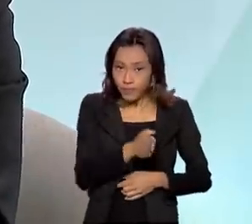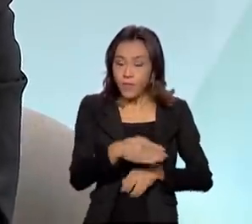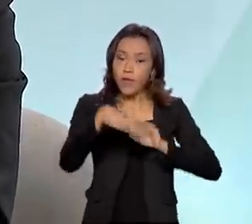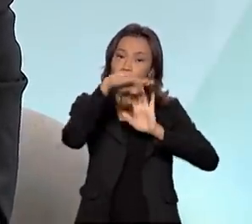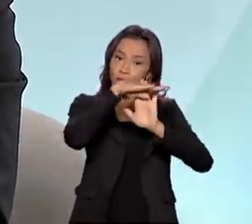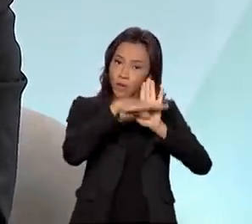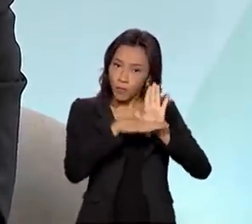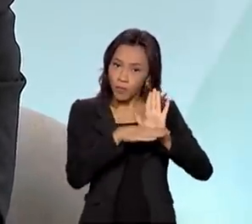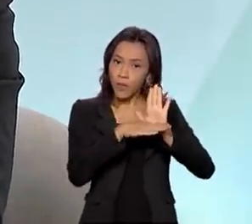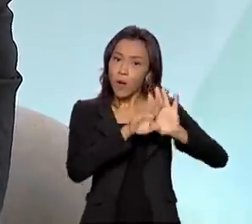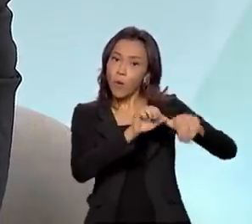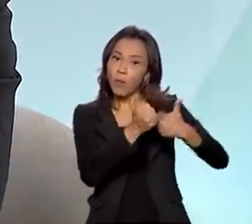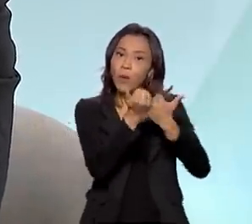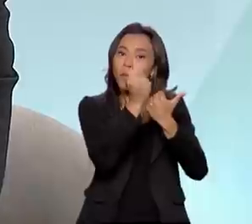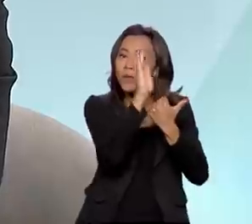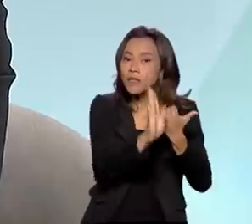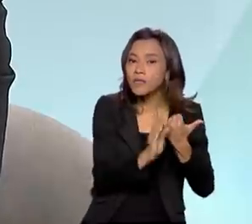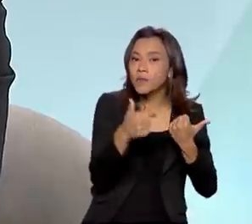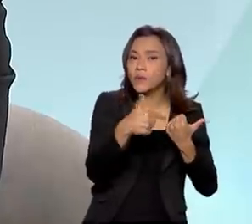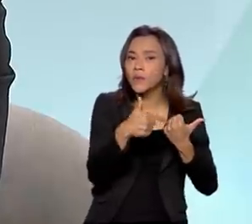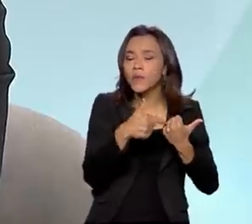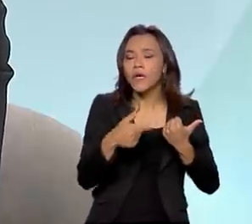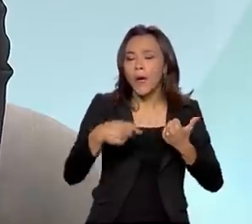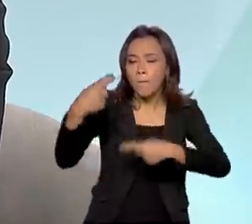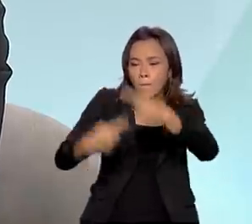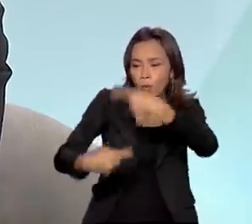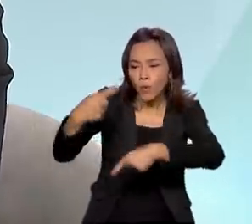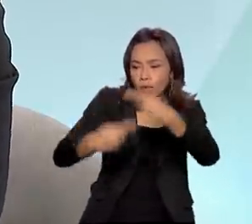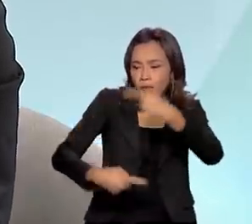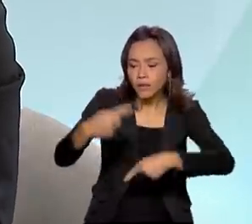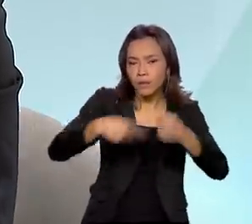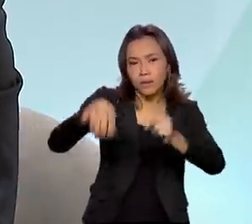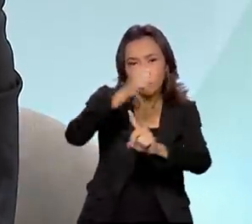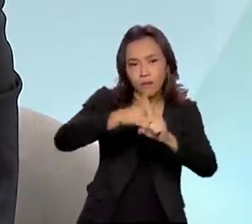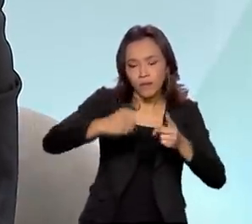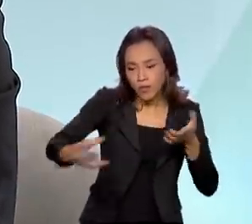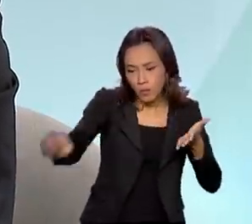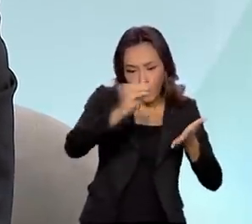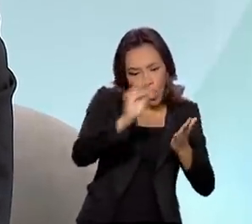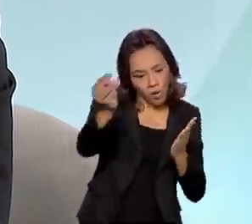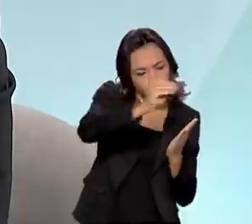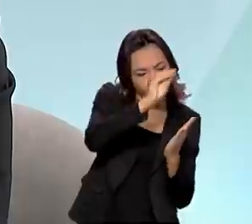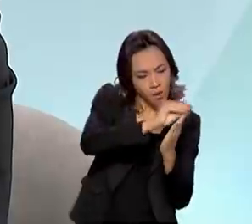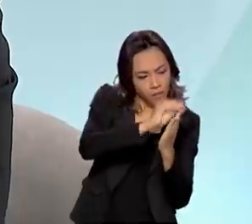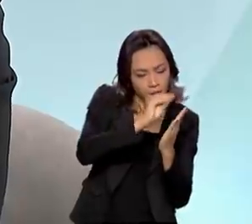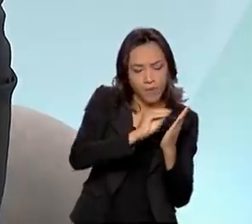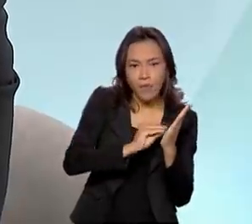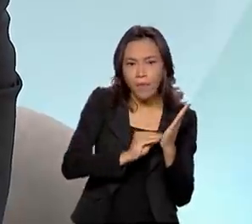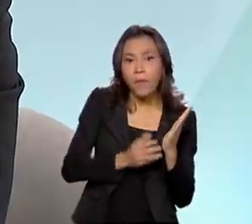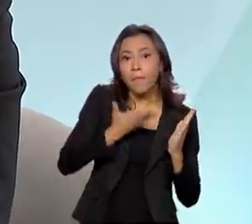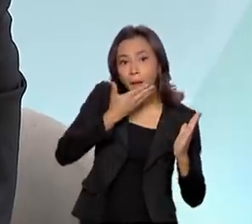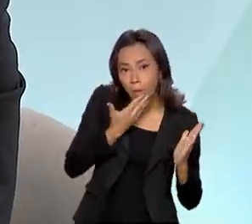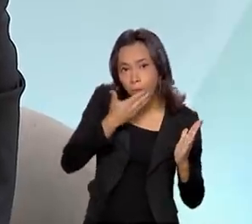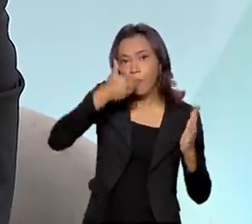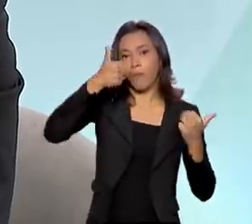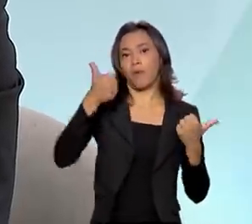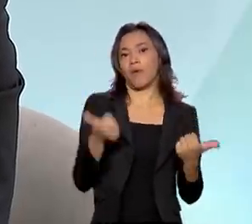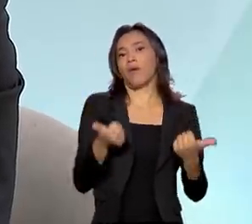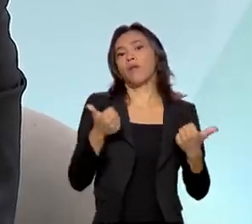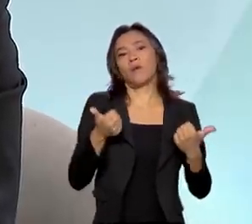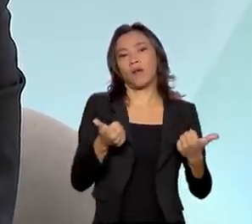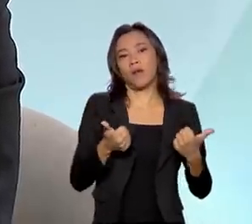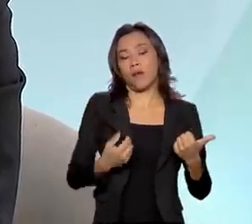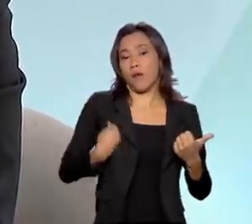ele busca integrar políticas públicas focadas justamente para a melhoria de condição de vida da população em situação de